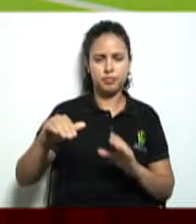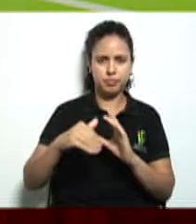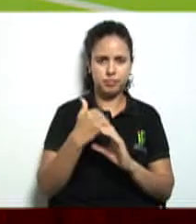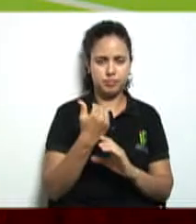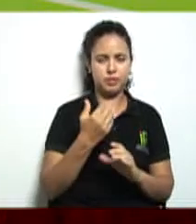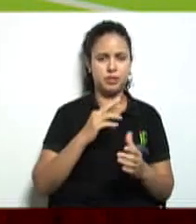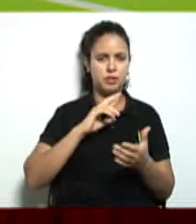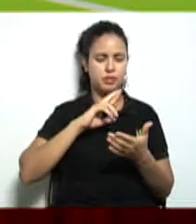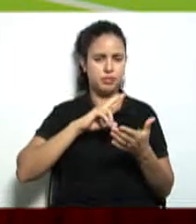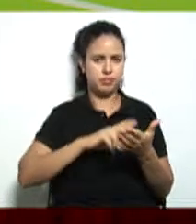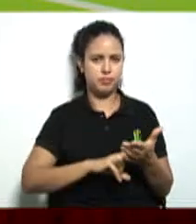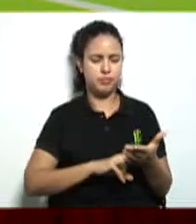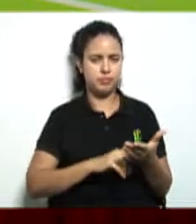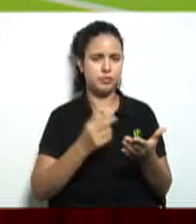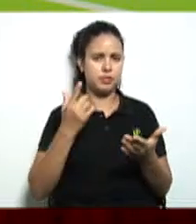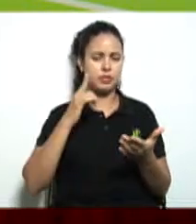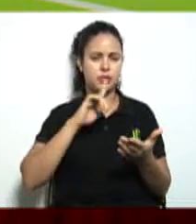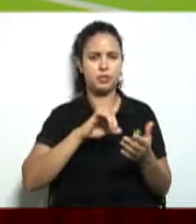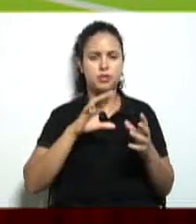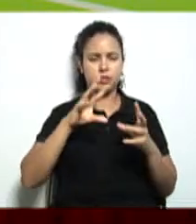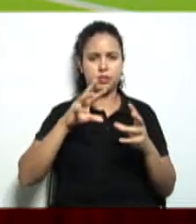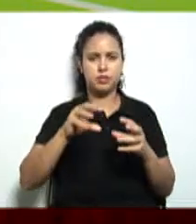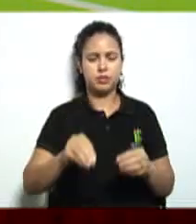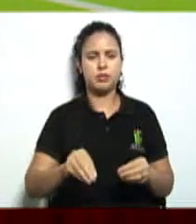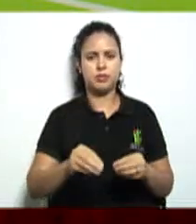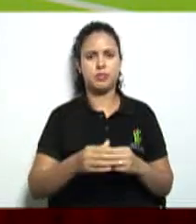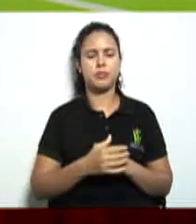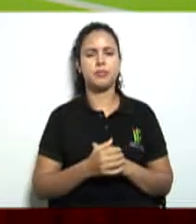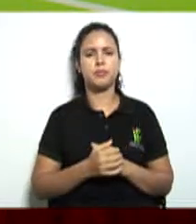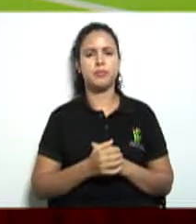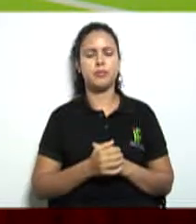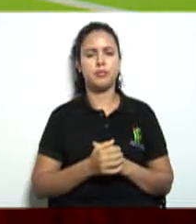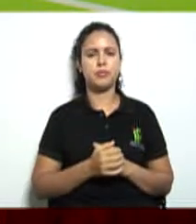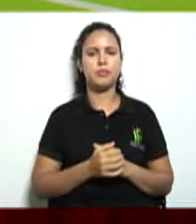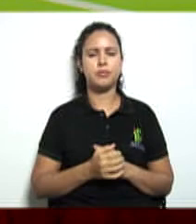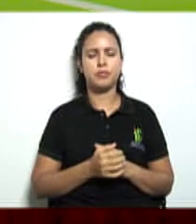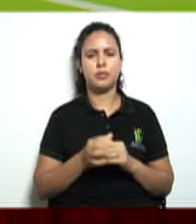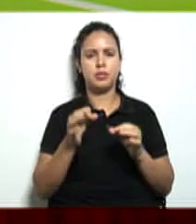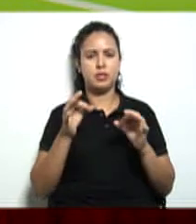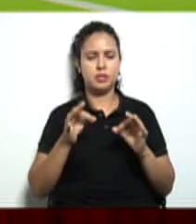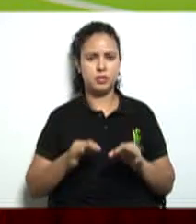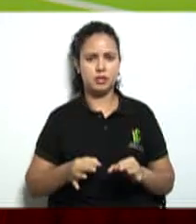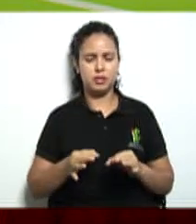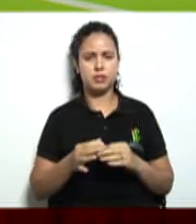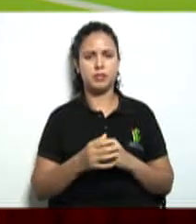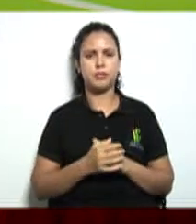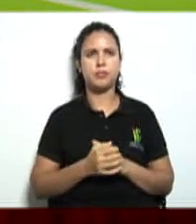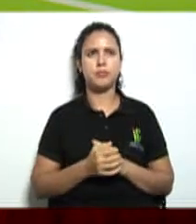mandou muito bem também acertou todas as questões falou que estavam todas corretas